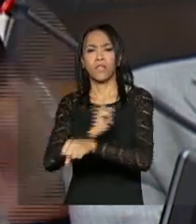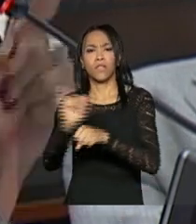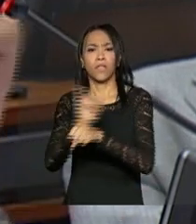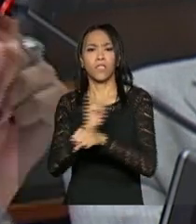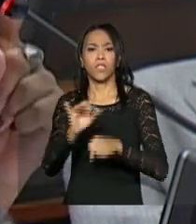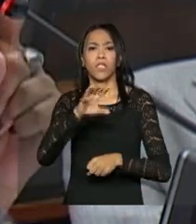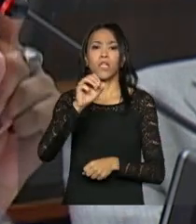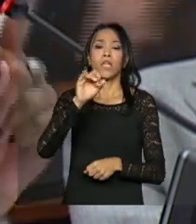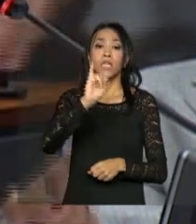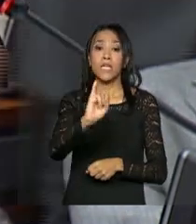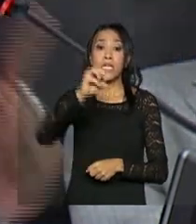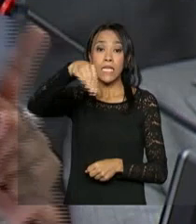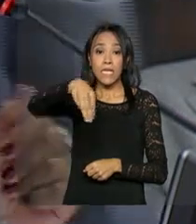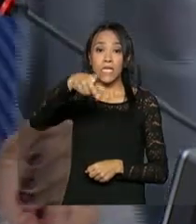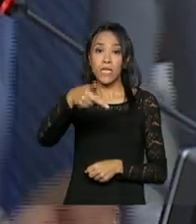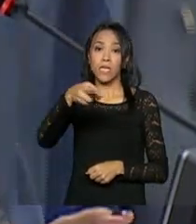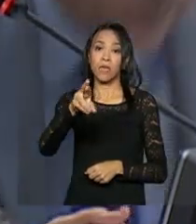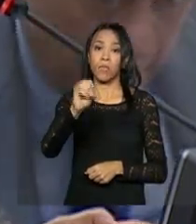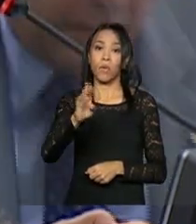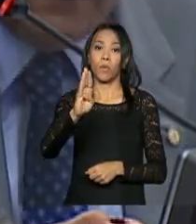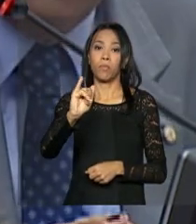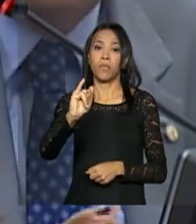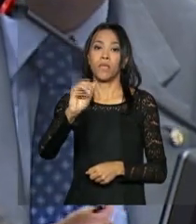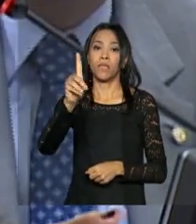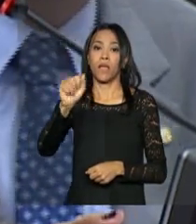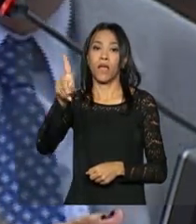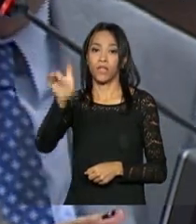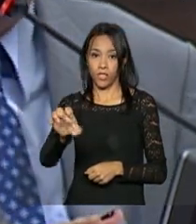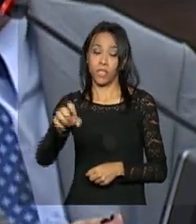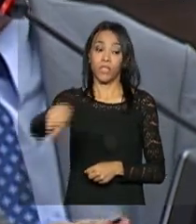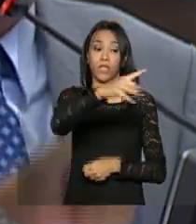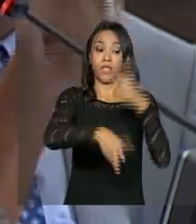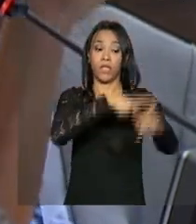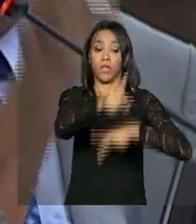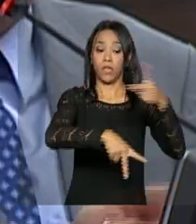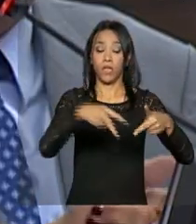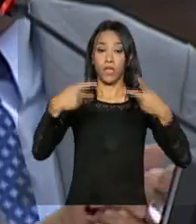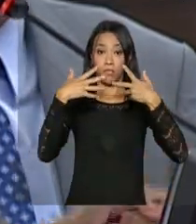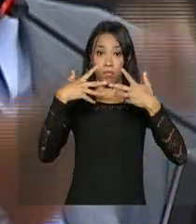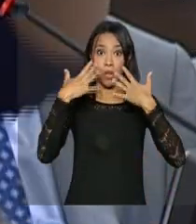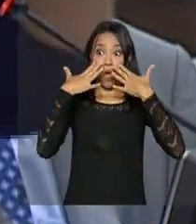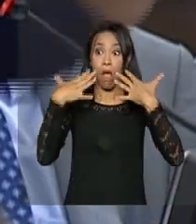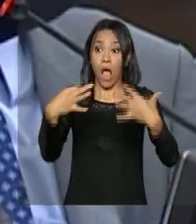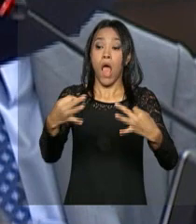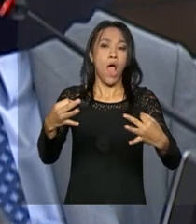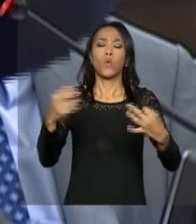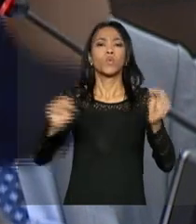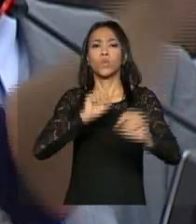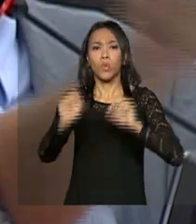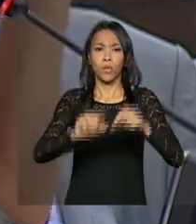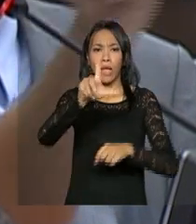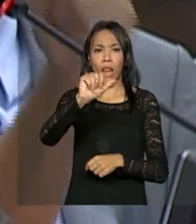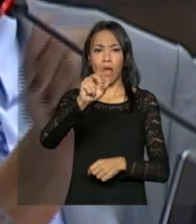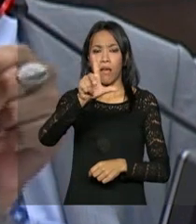desconsiderar a perplexidade da população com as condições de revelação e investigação da Operação Lava Jato sobre o maior esquema